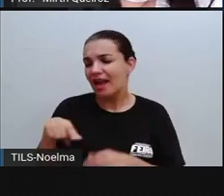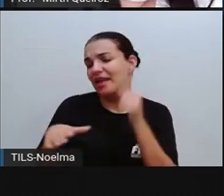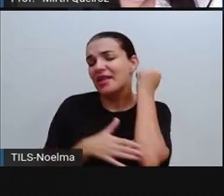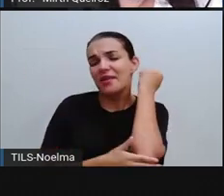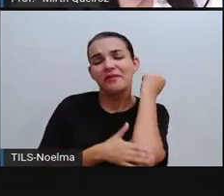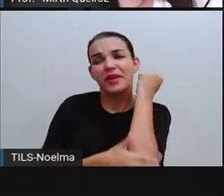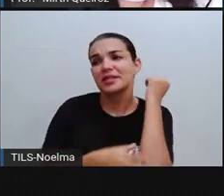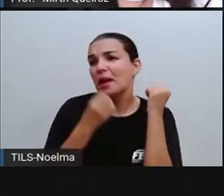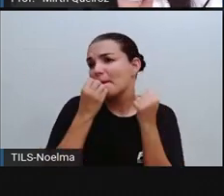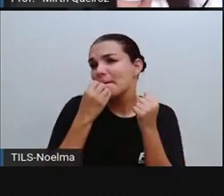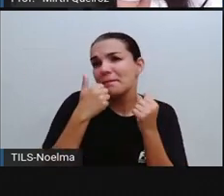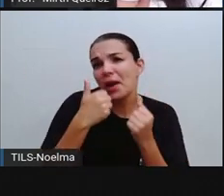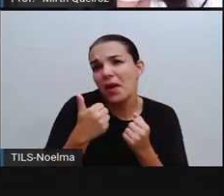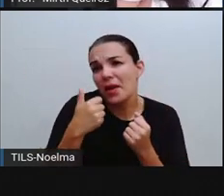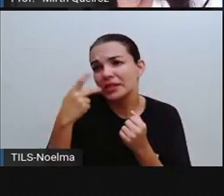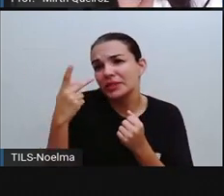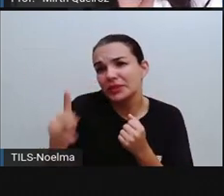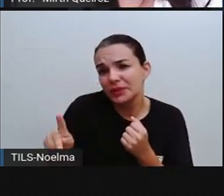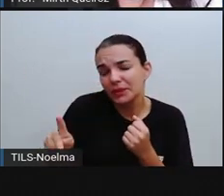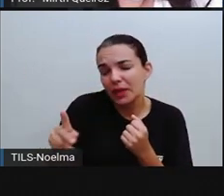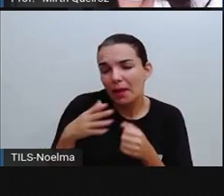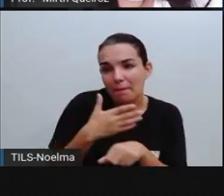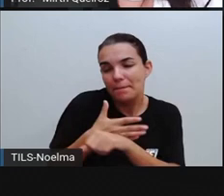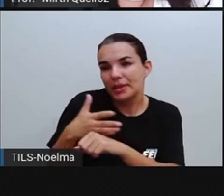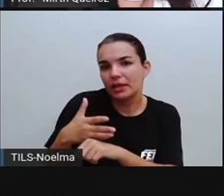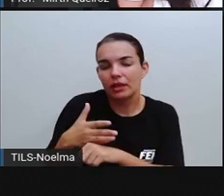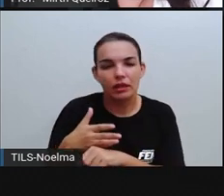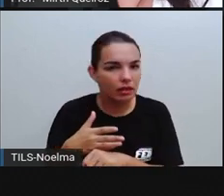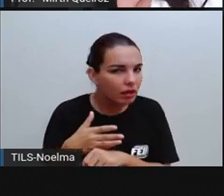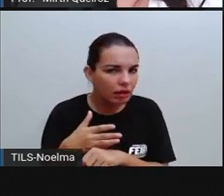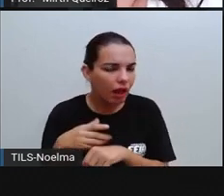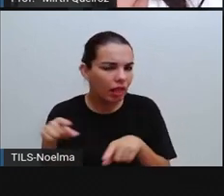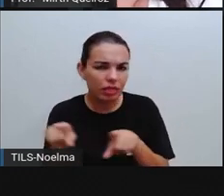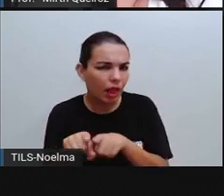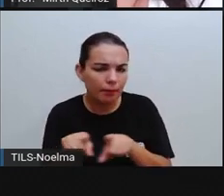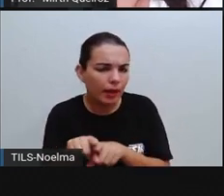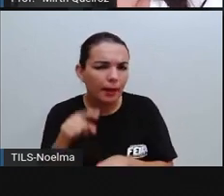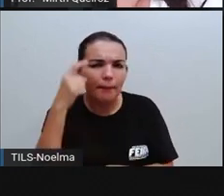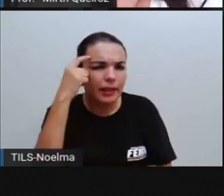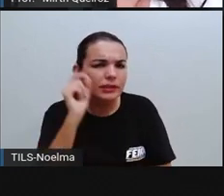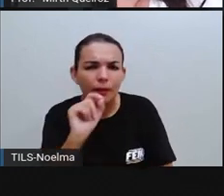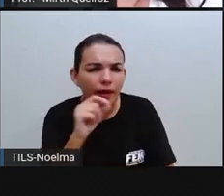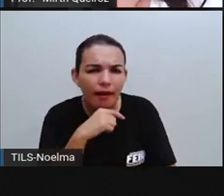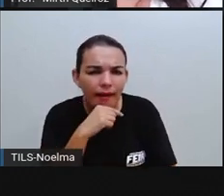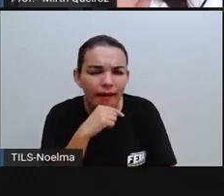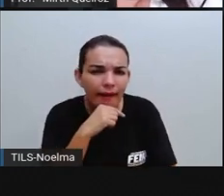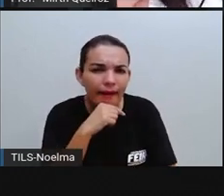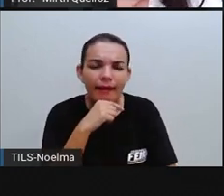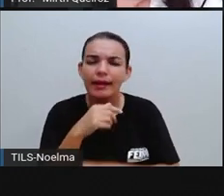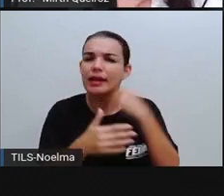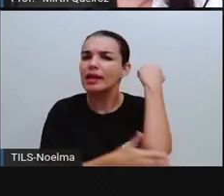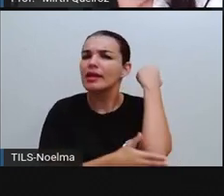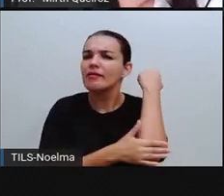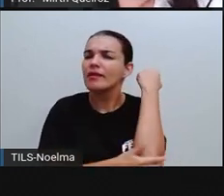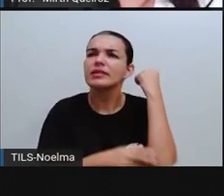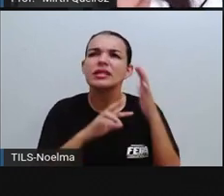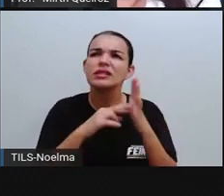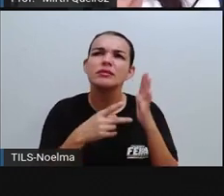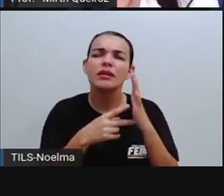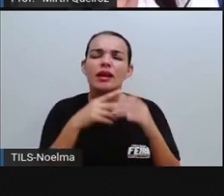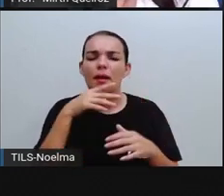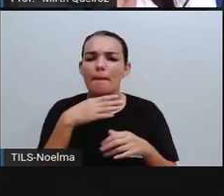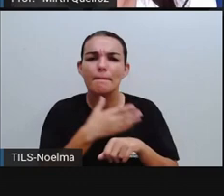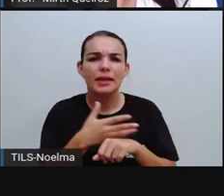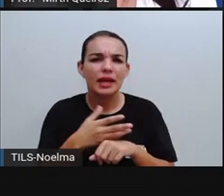você. Também é uma expressão racista. Na contramão de outros termos, significa que inveja branca é uma